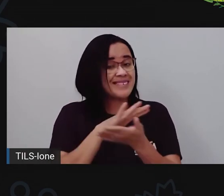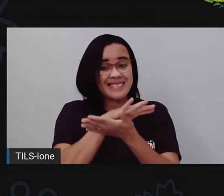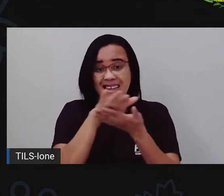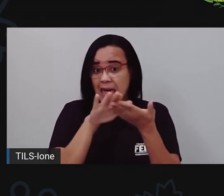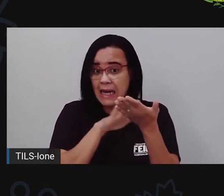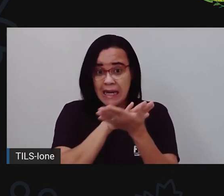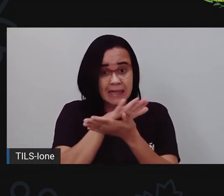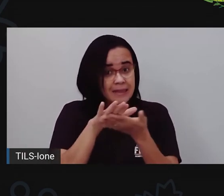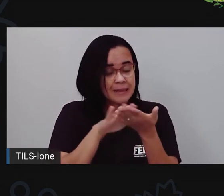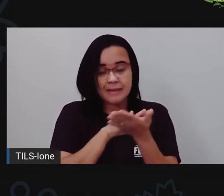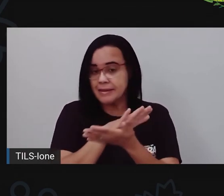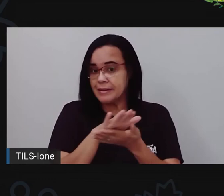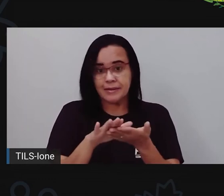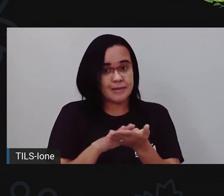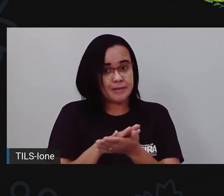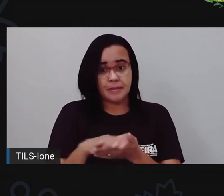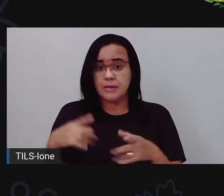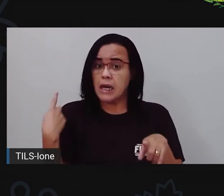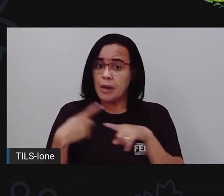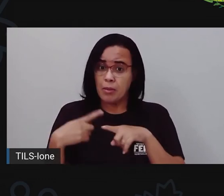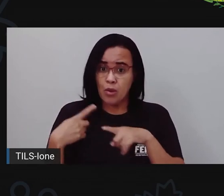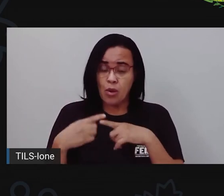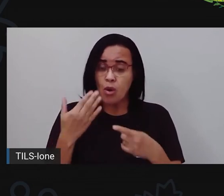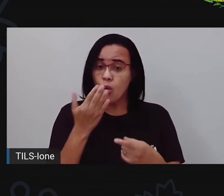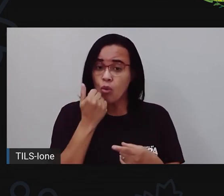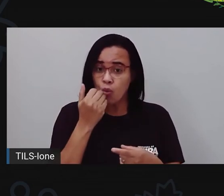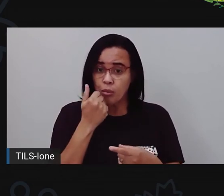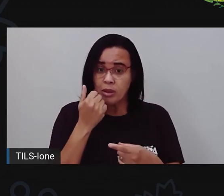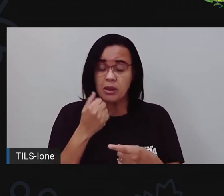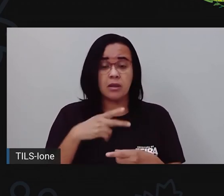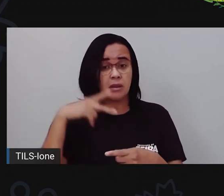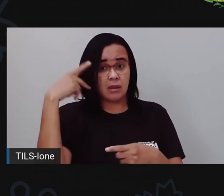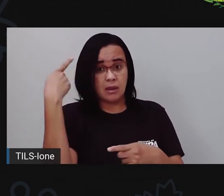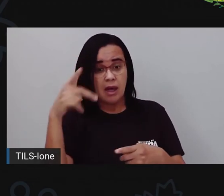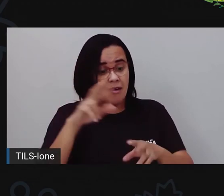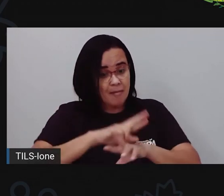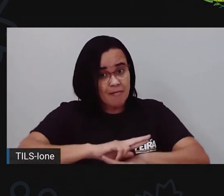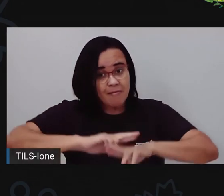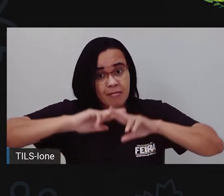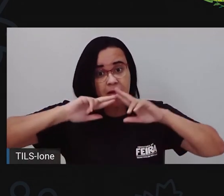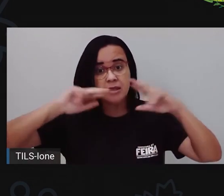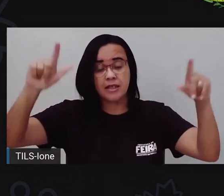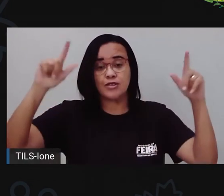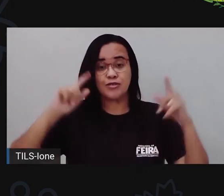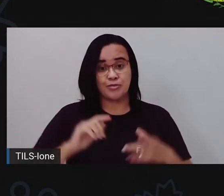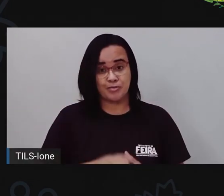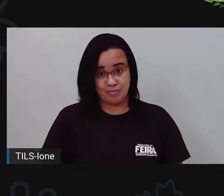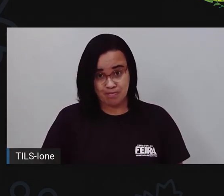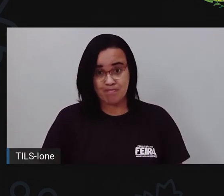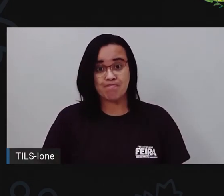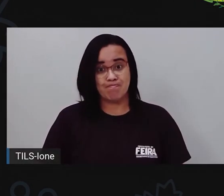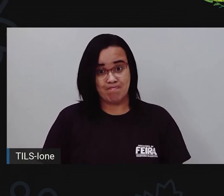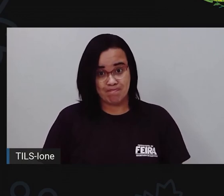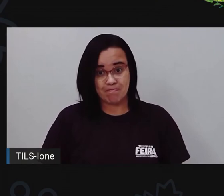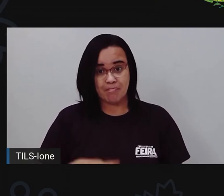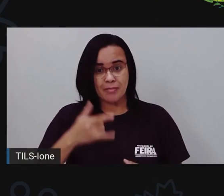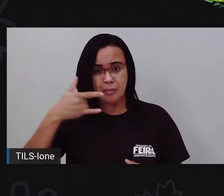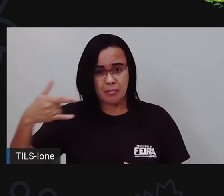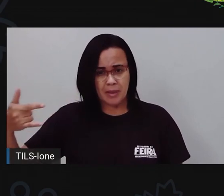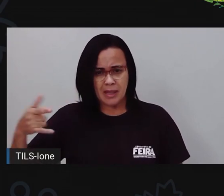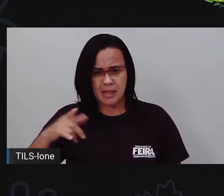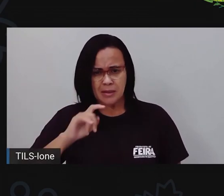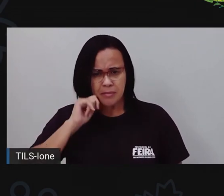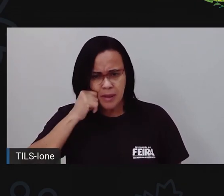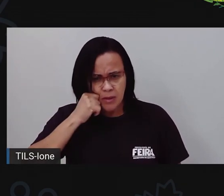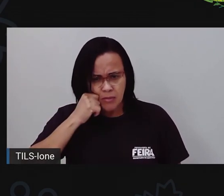cobra comendo pão por aí? Nunca vi. Vocês já viram, por exemplo, o peixe comendo pão? Meu peixe não come